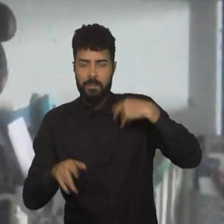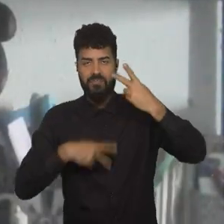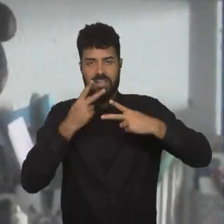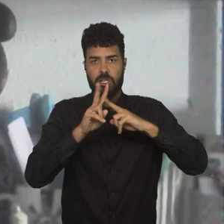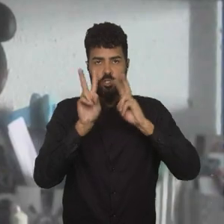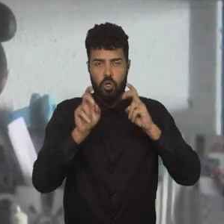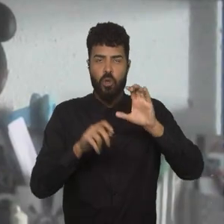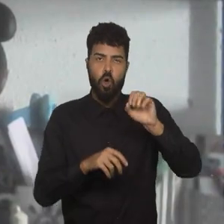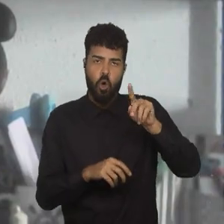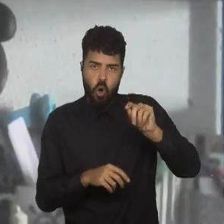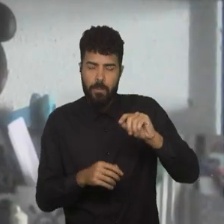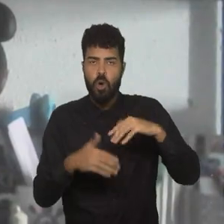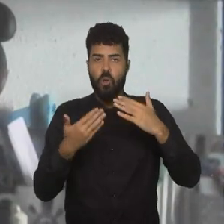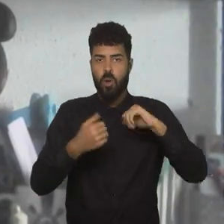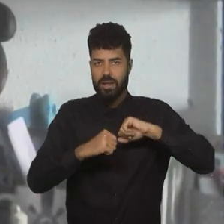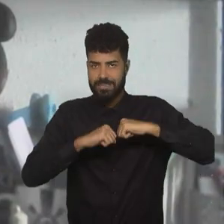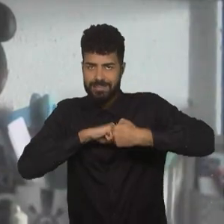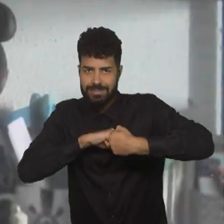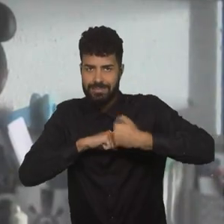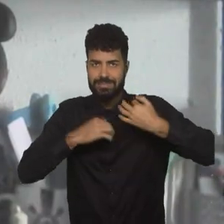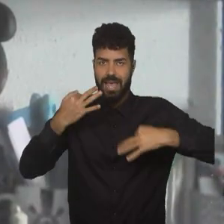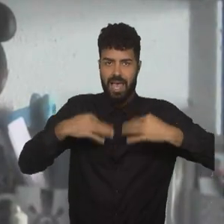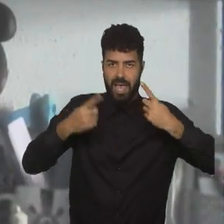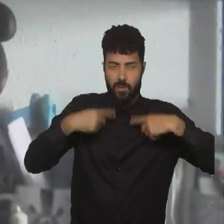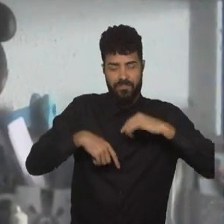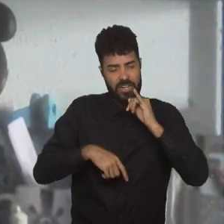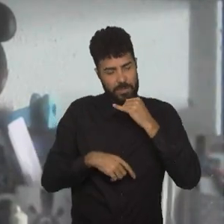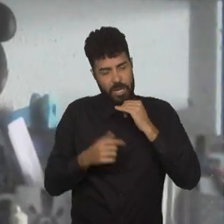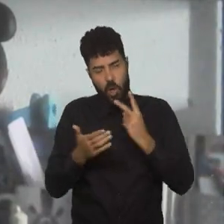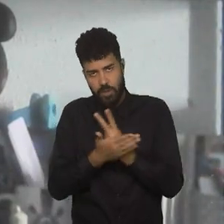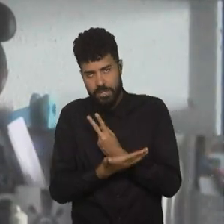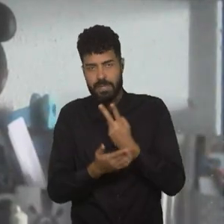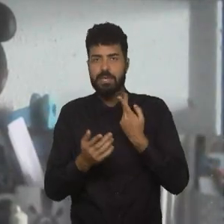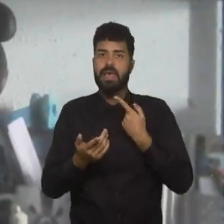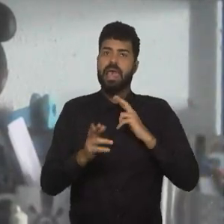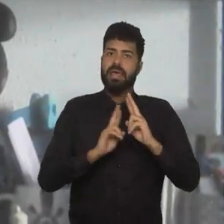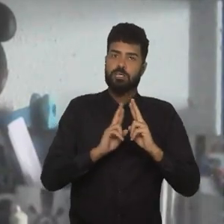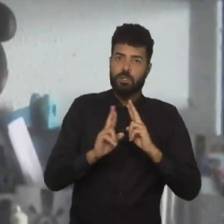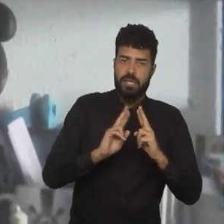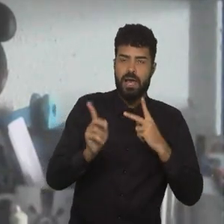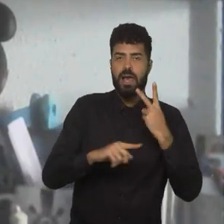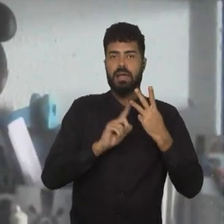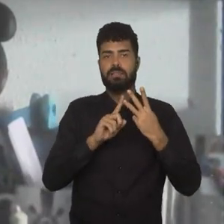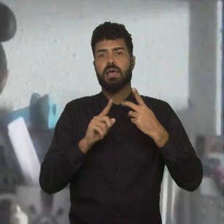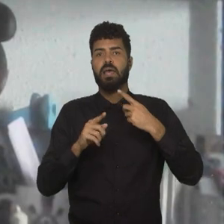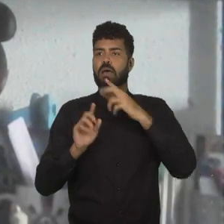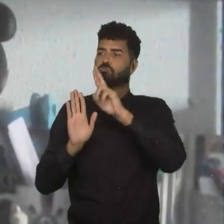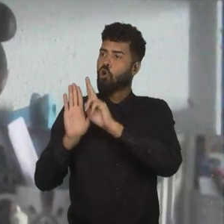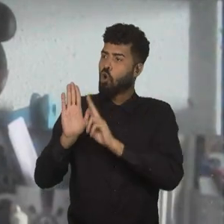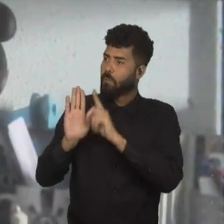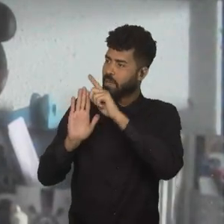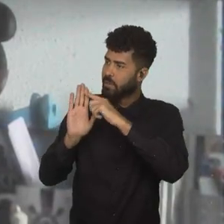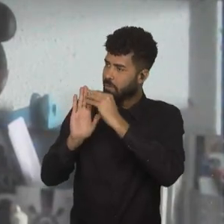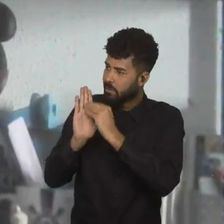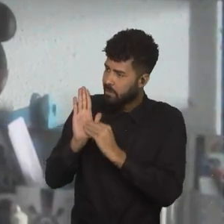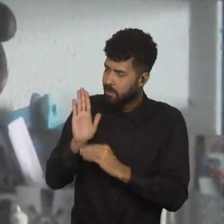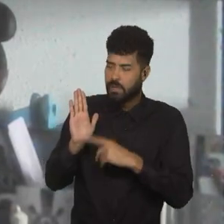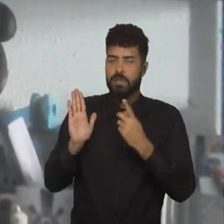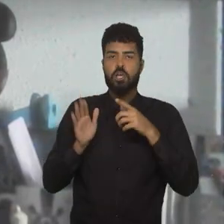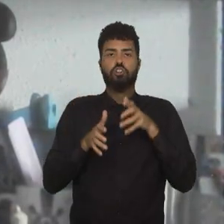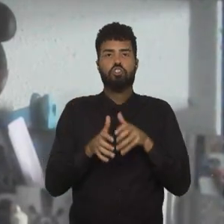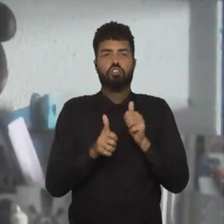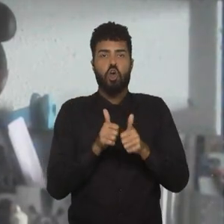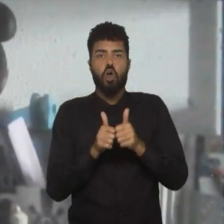Copa, as lesões, que felizmente acontece, falar sobre as relacionadas, os jogos, então a gente tem feito um